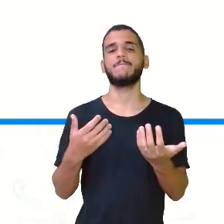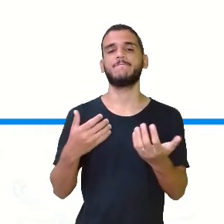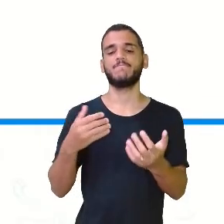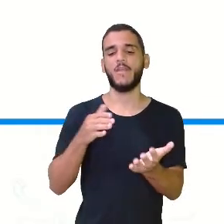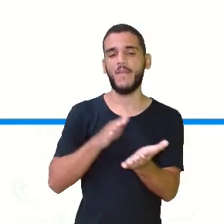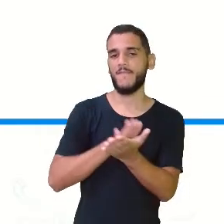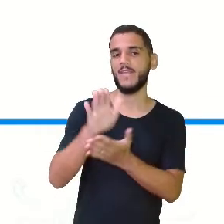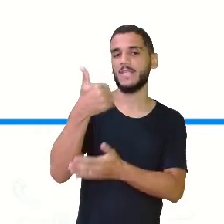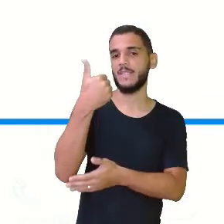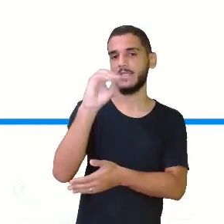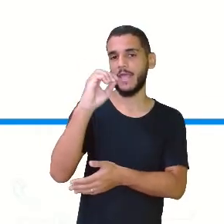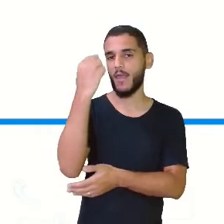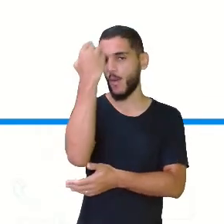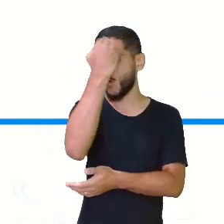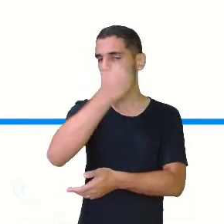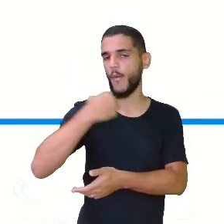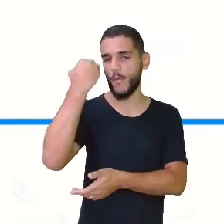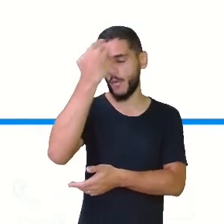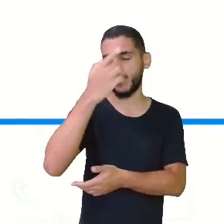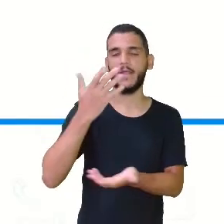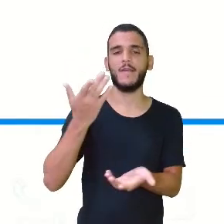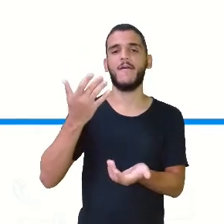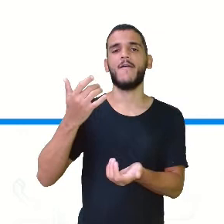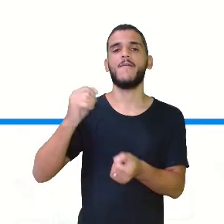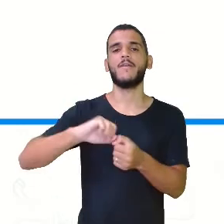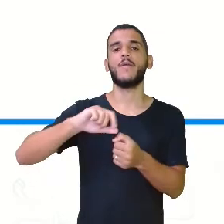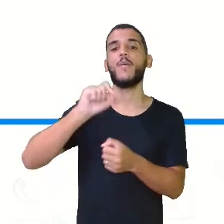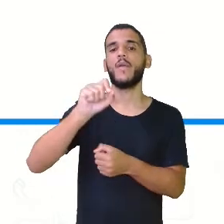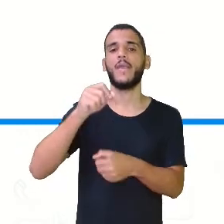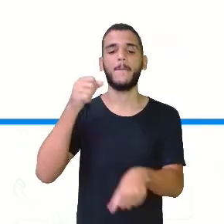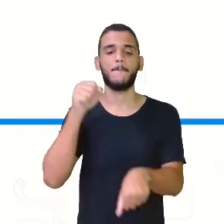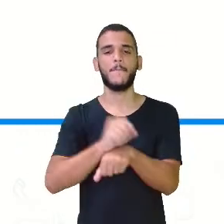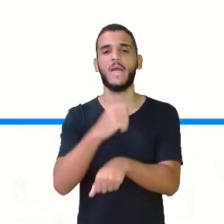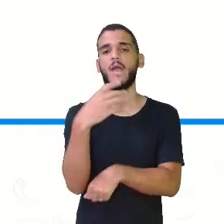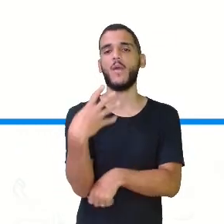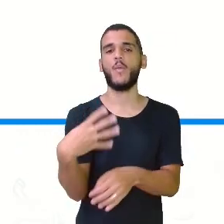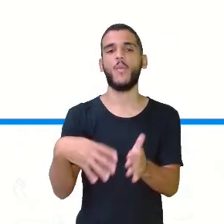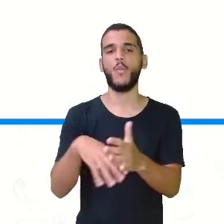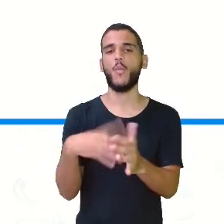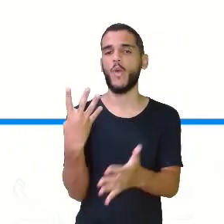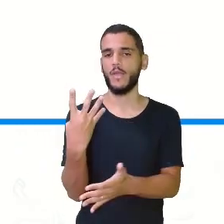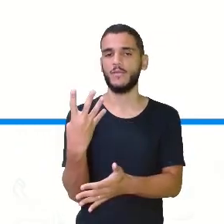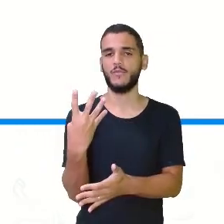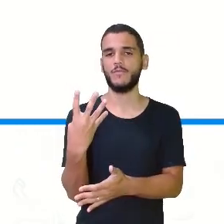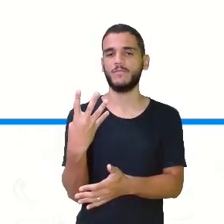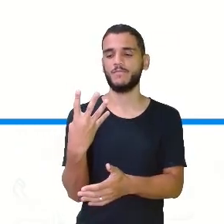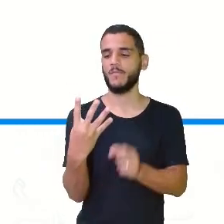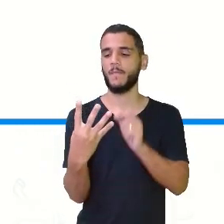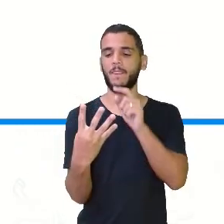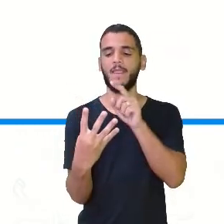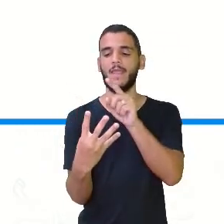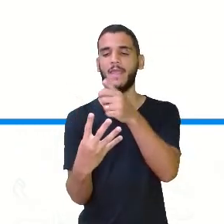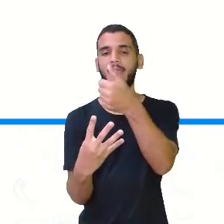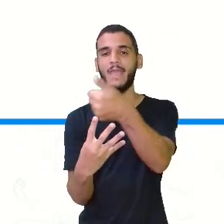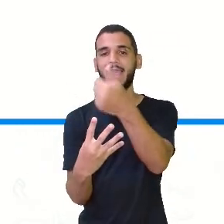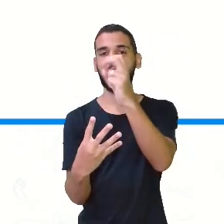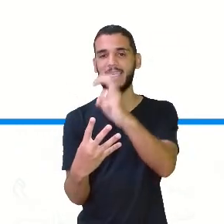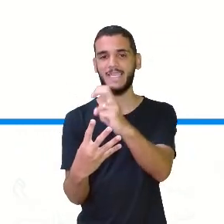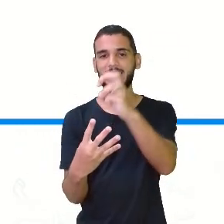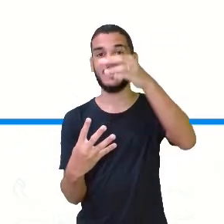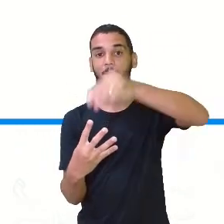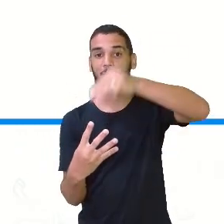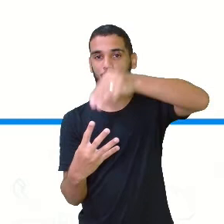e ele faz 4 paradas nessa viagem. Qual, sim, as paradas de 15